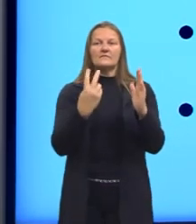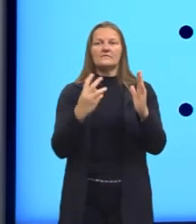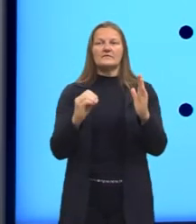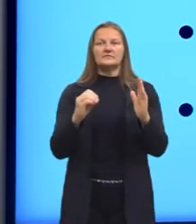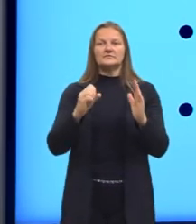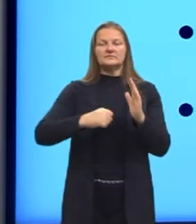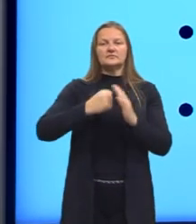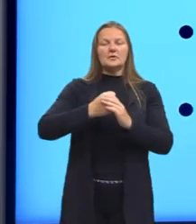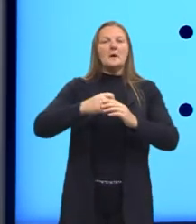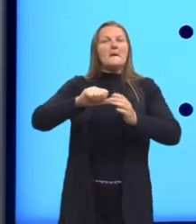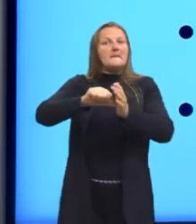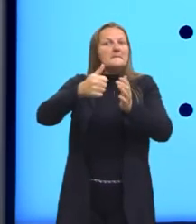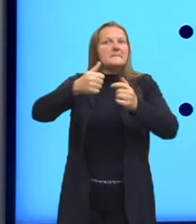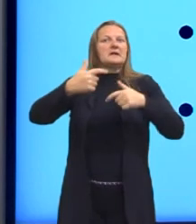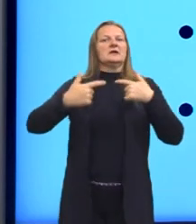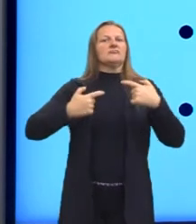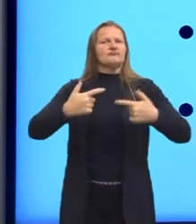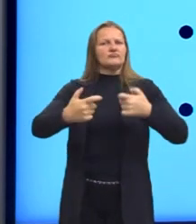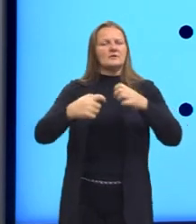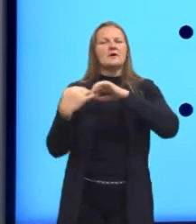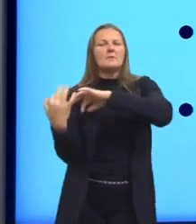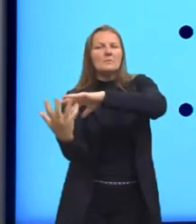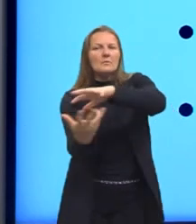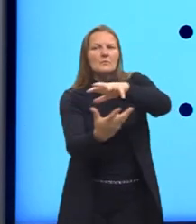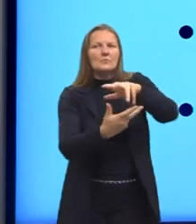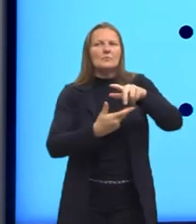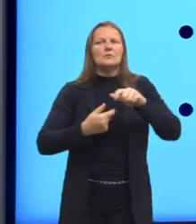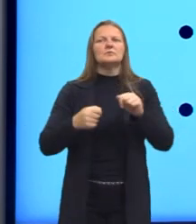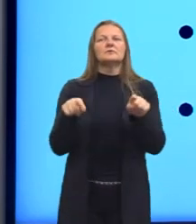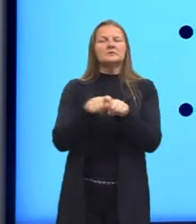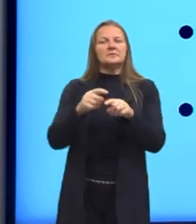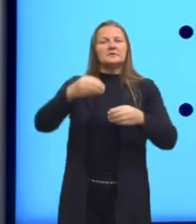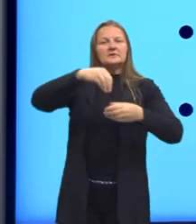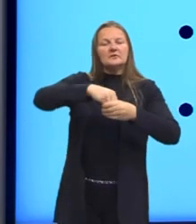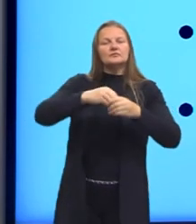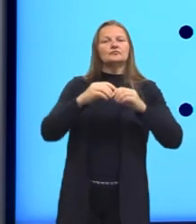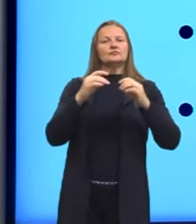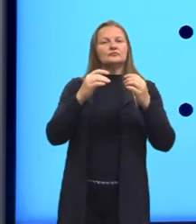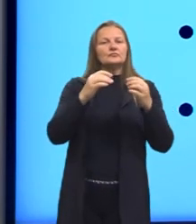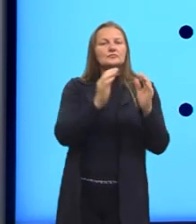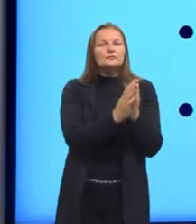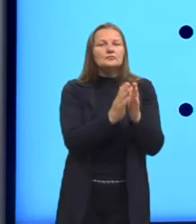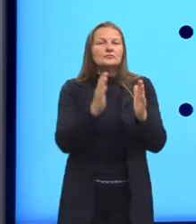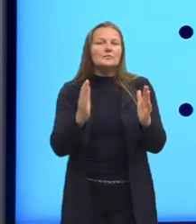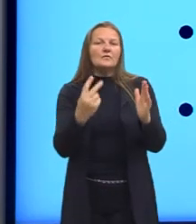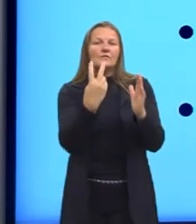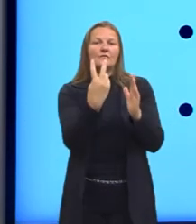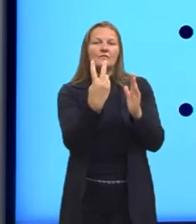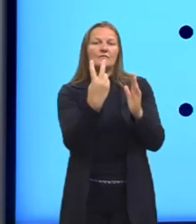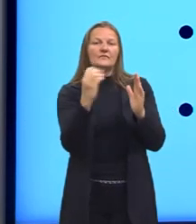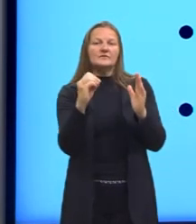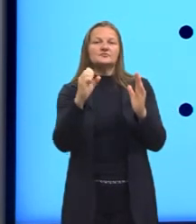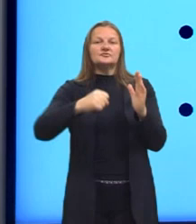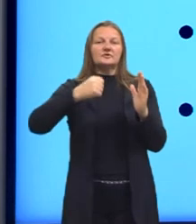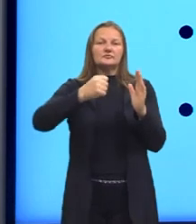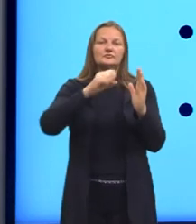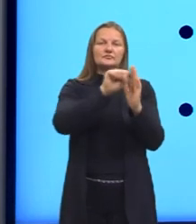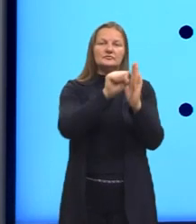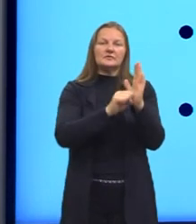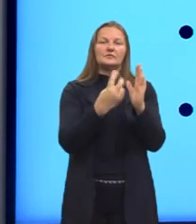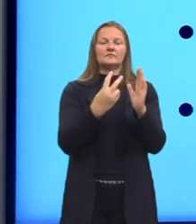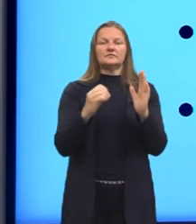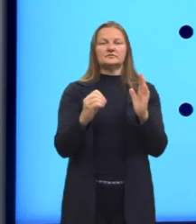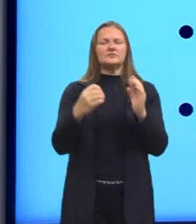a Primeira Guerra Mundial, que também ocorre dentro, né, desse cenário aí dos primeiros 20 anos do século 20. Então, são muitas